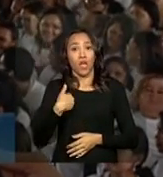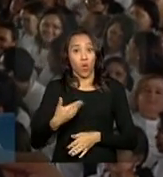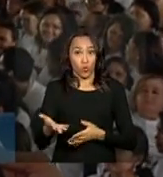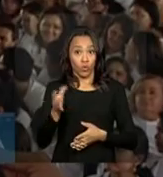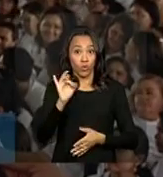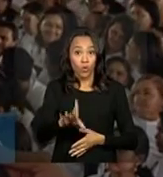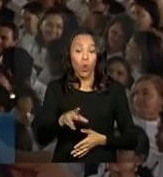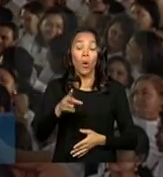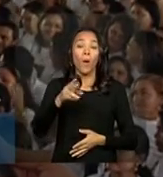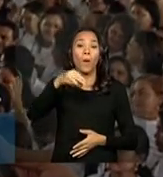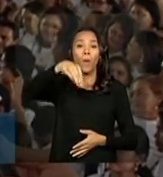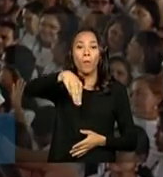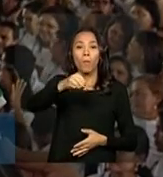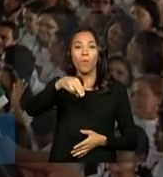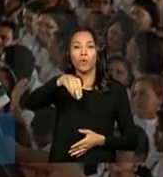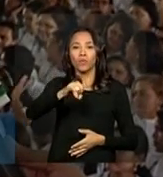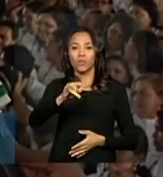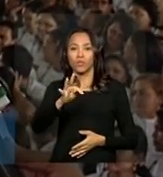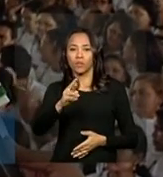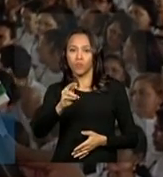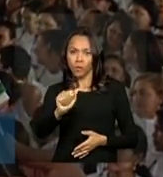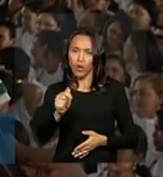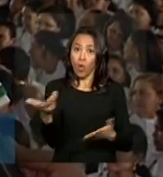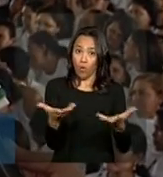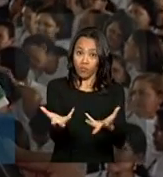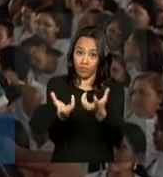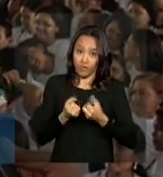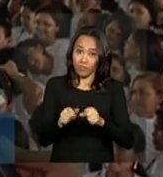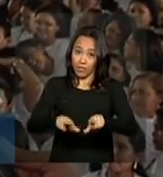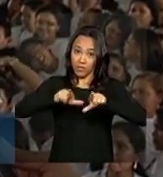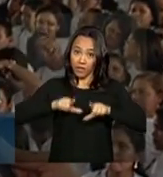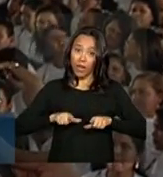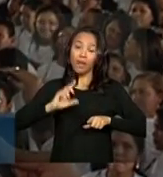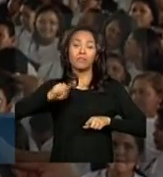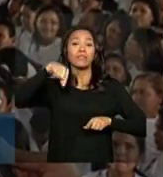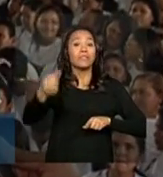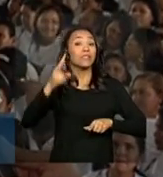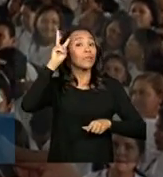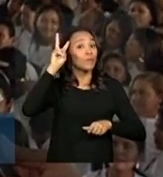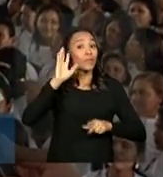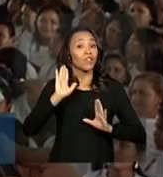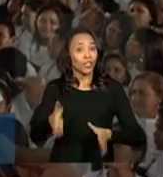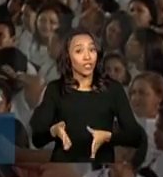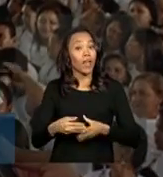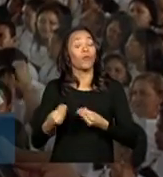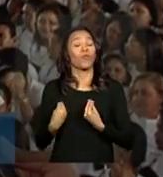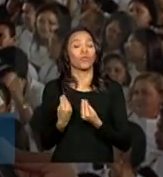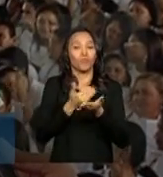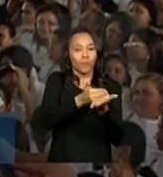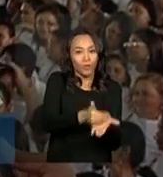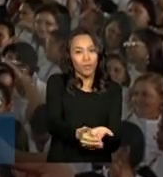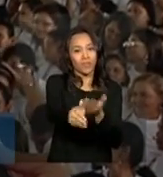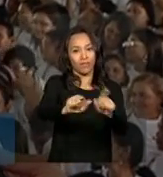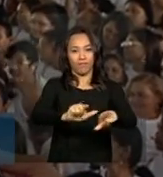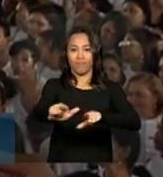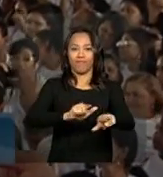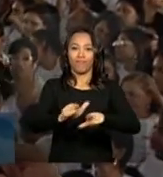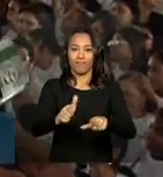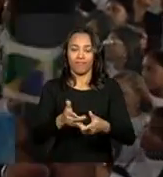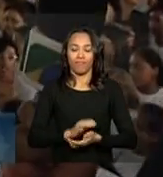monitora e como hoje vou receber o certificado, a partir de segunda-feira já posso dar entrada na credencial e trabalhar como guia.